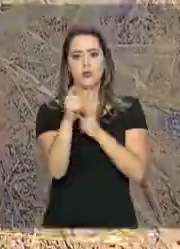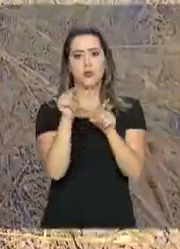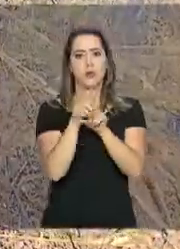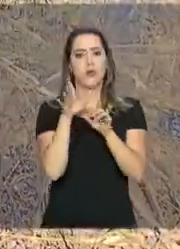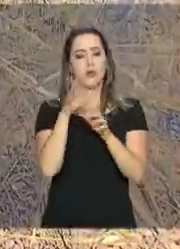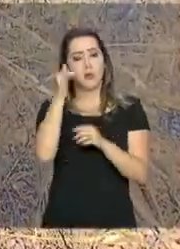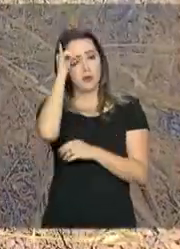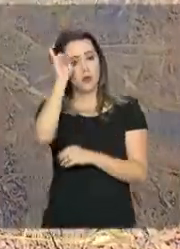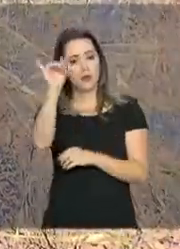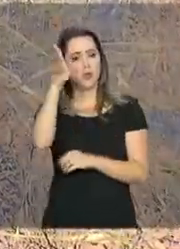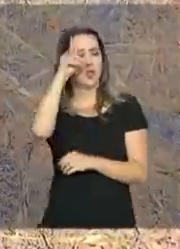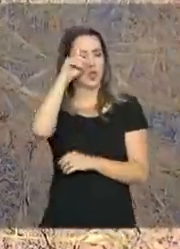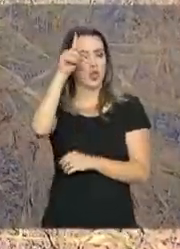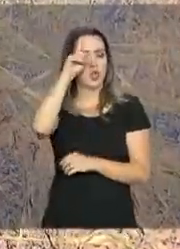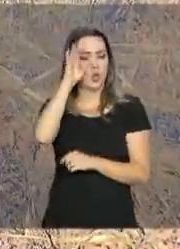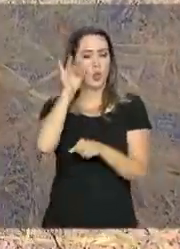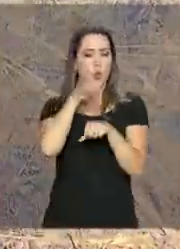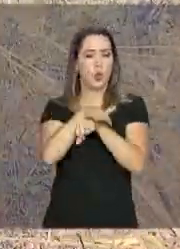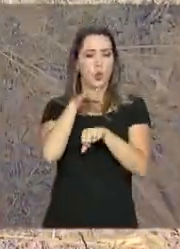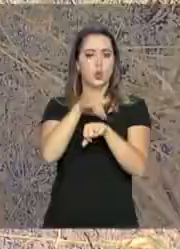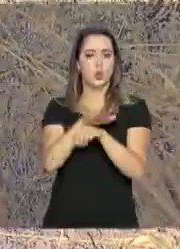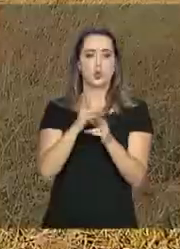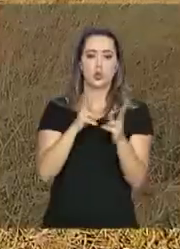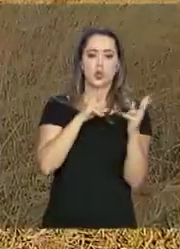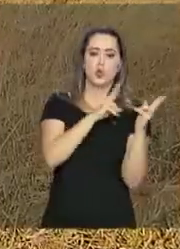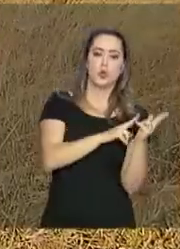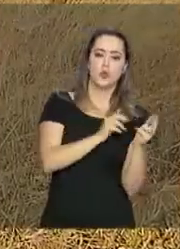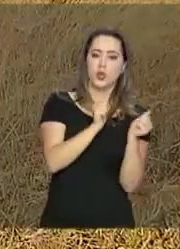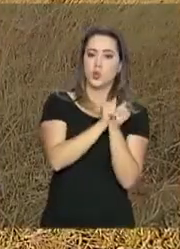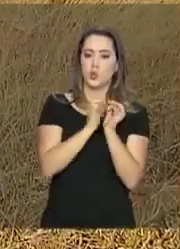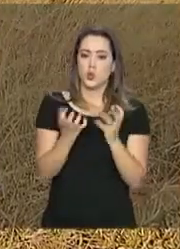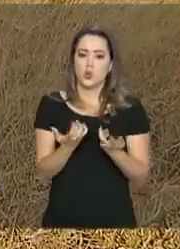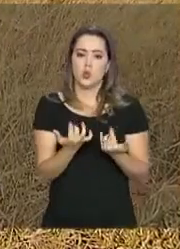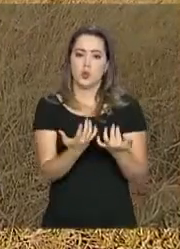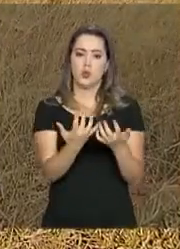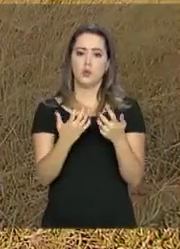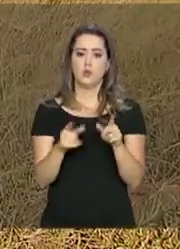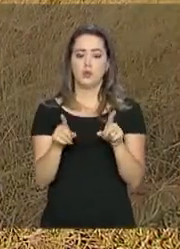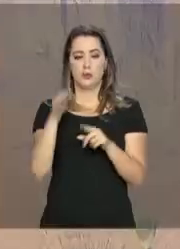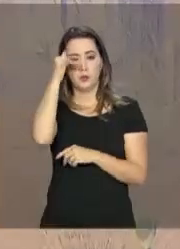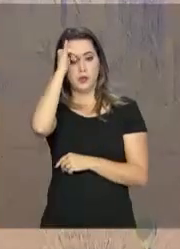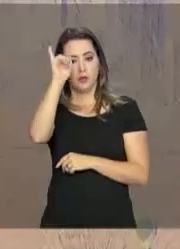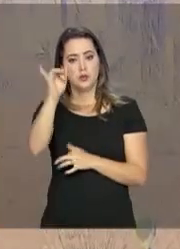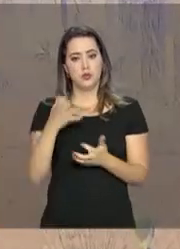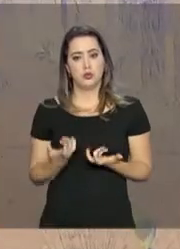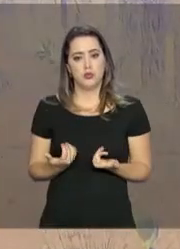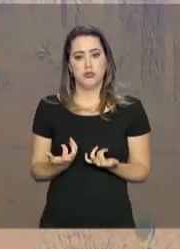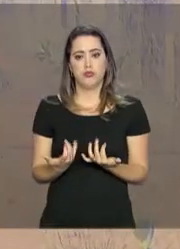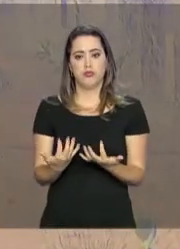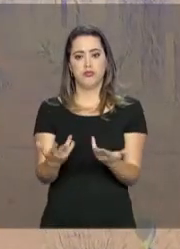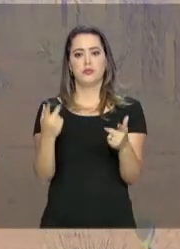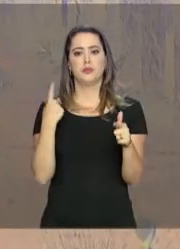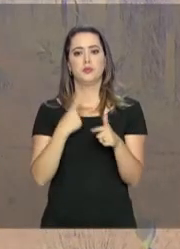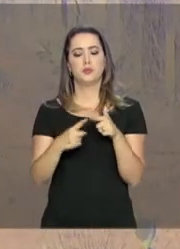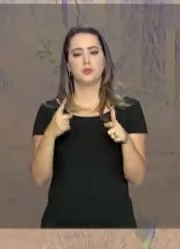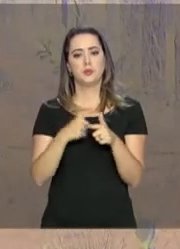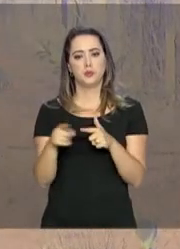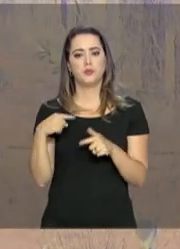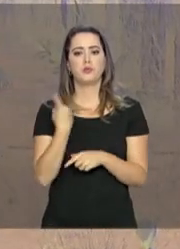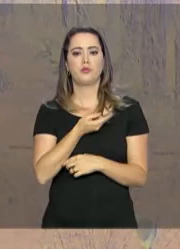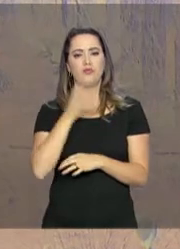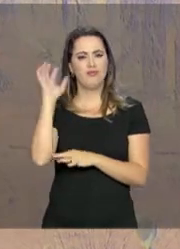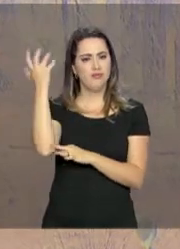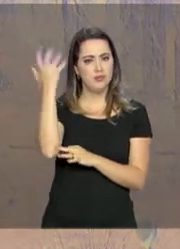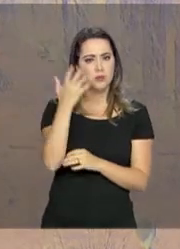dia e noite, pernoitando na linha do fogo para combater esse tipo de incêndio que tanto danifica as nossas